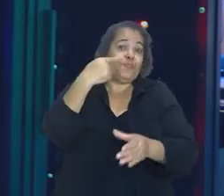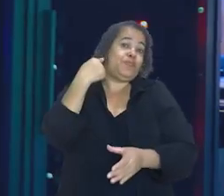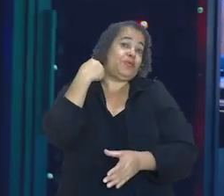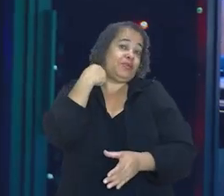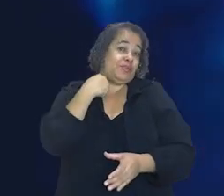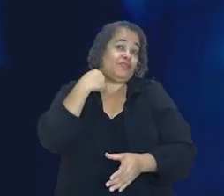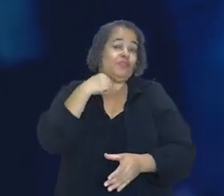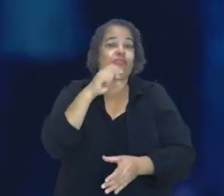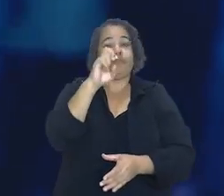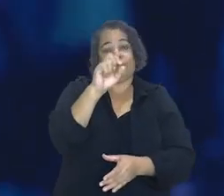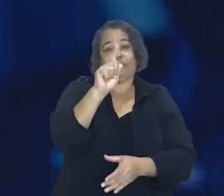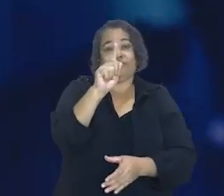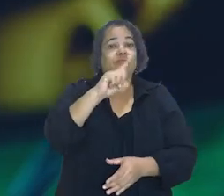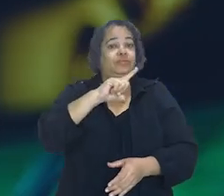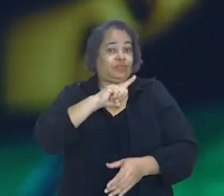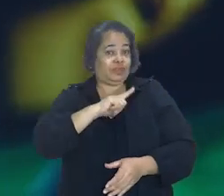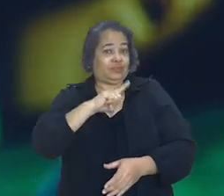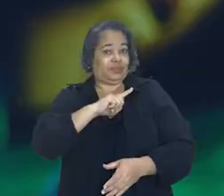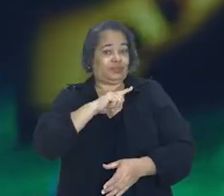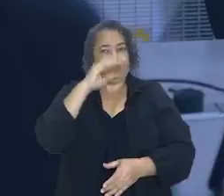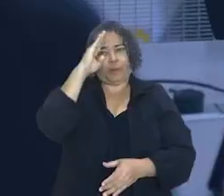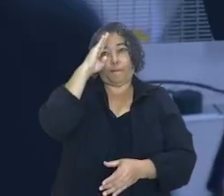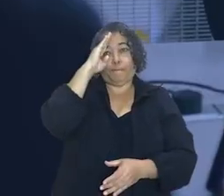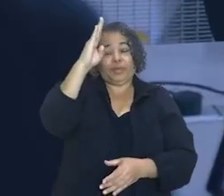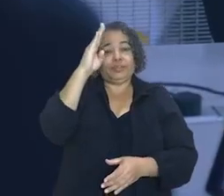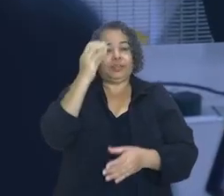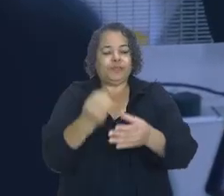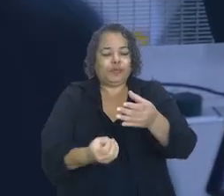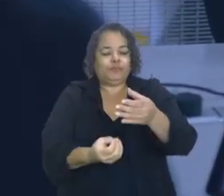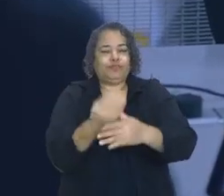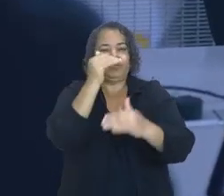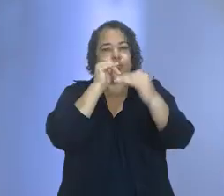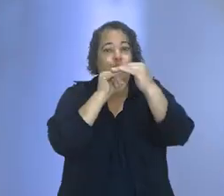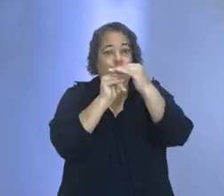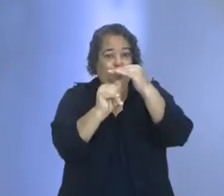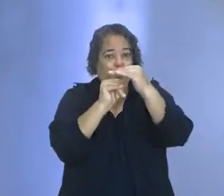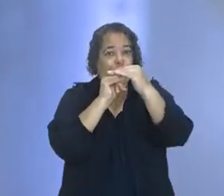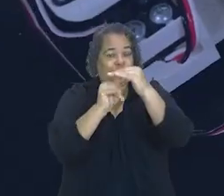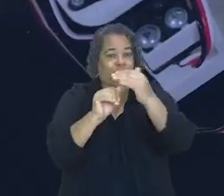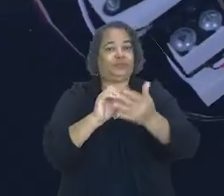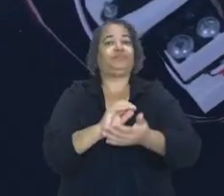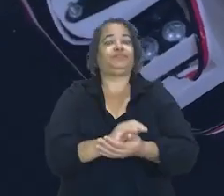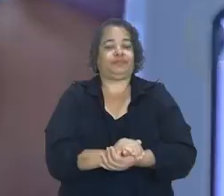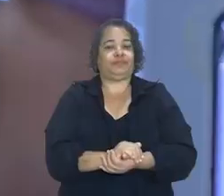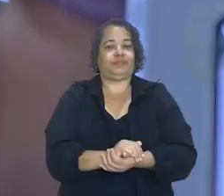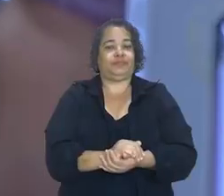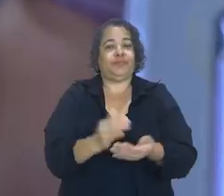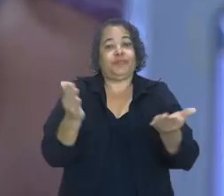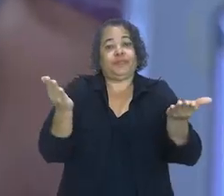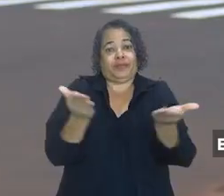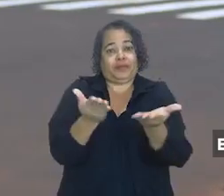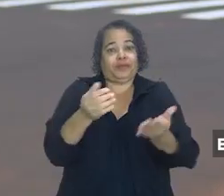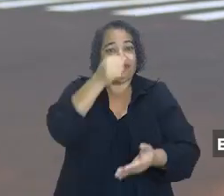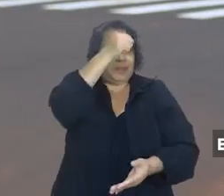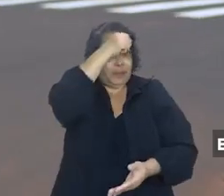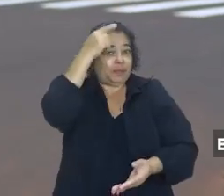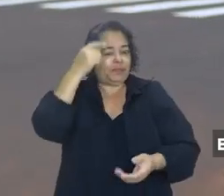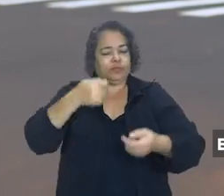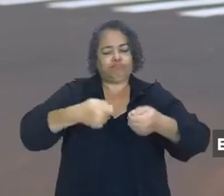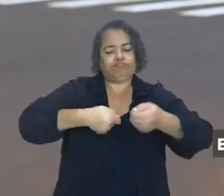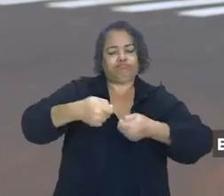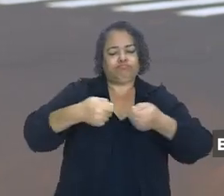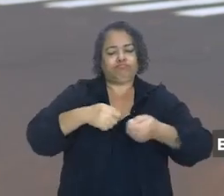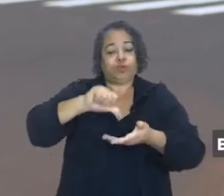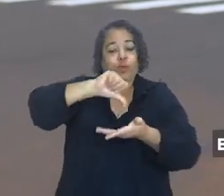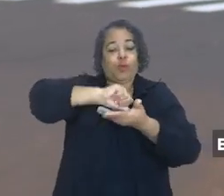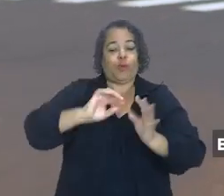Somos a primeira do interior a fornecer 5G e estamos entre as mais indicadas para a instalação de startups. E agora, a